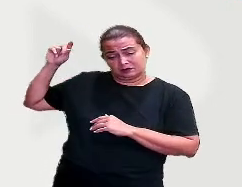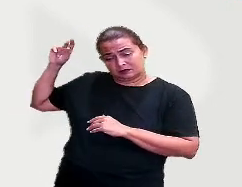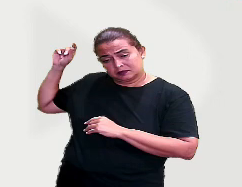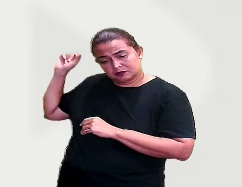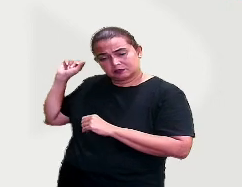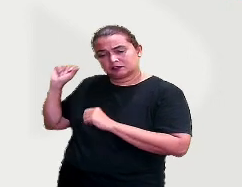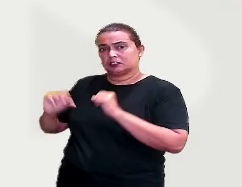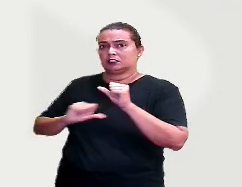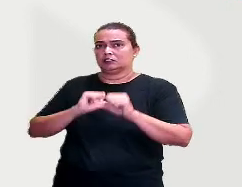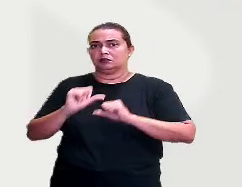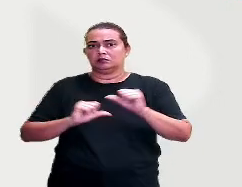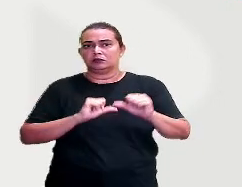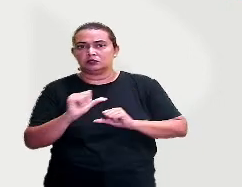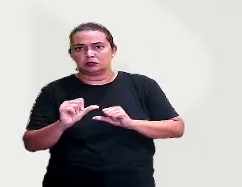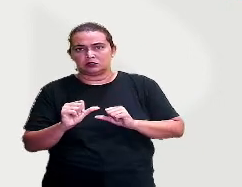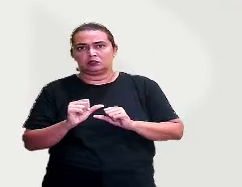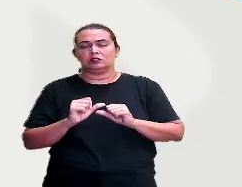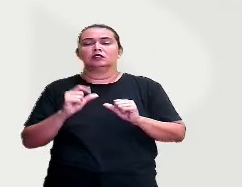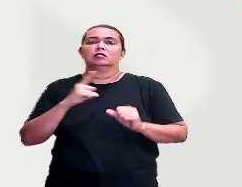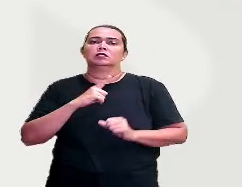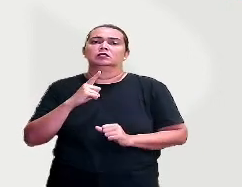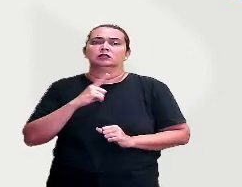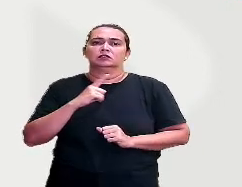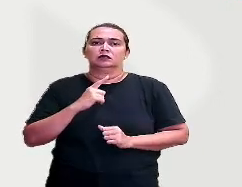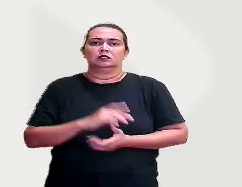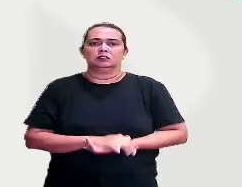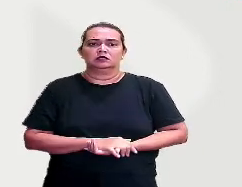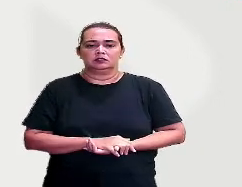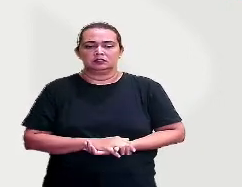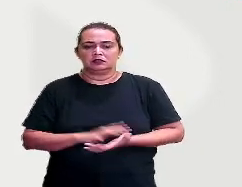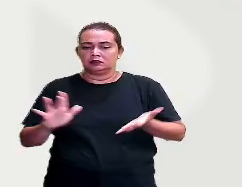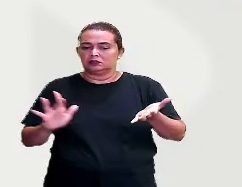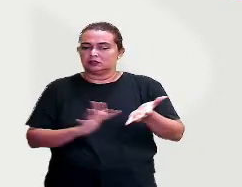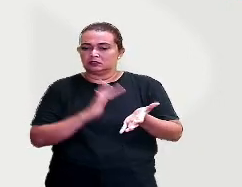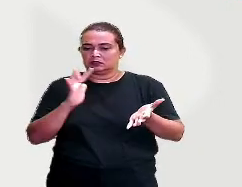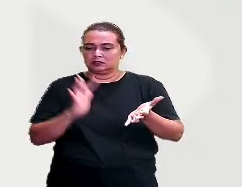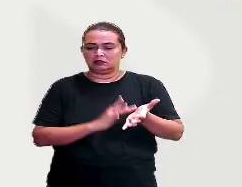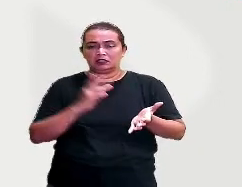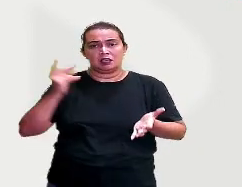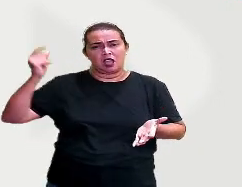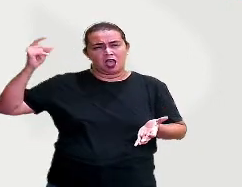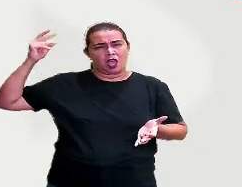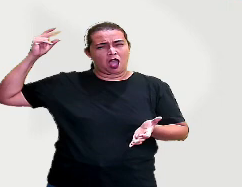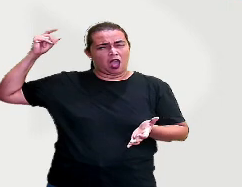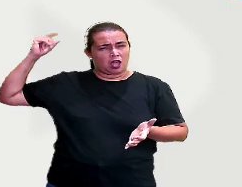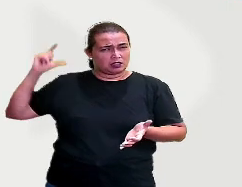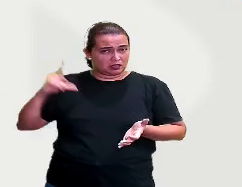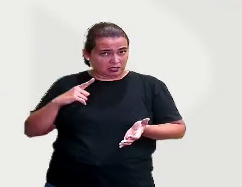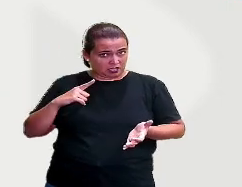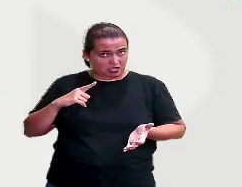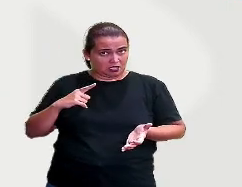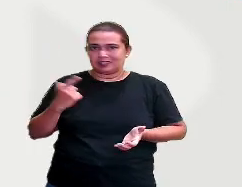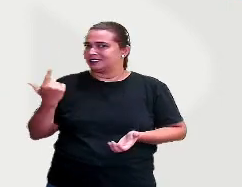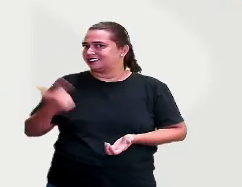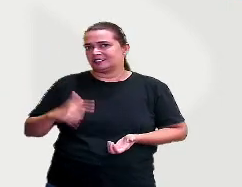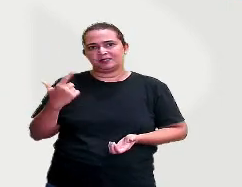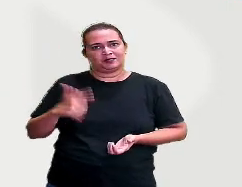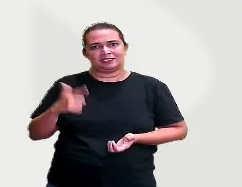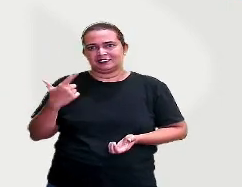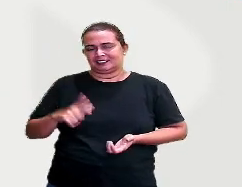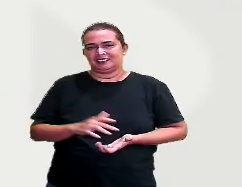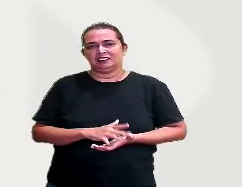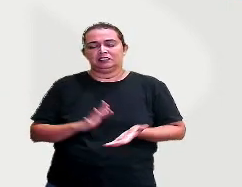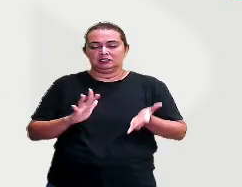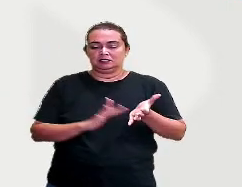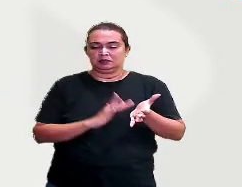bem? Esses mais antigos. E aí, o tablet, você acha que tinha antigamente? Não, né? Tablet